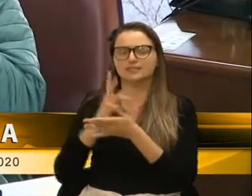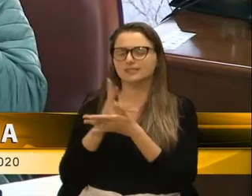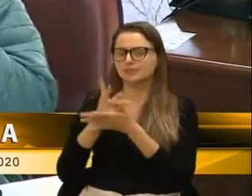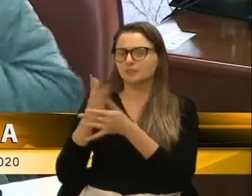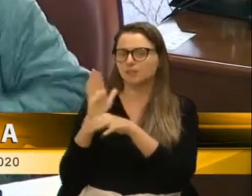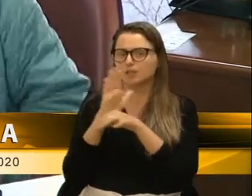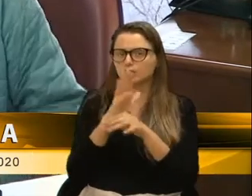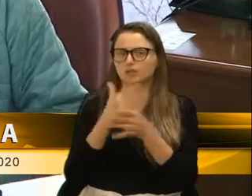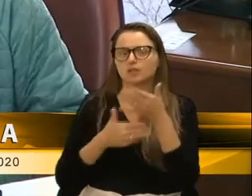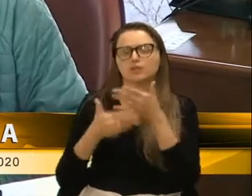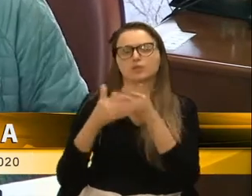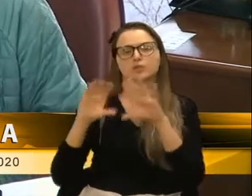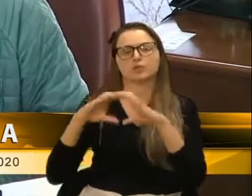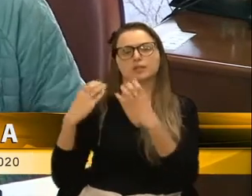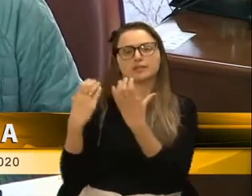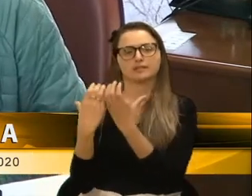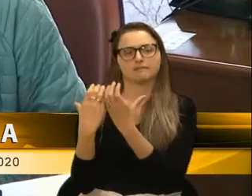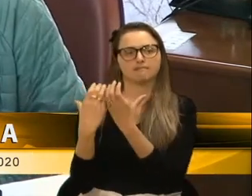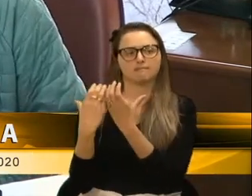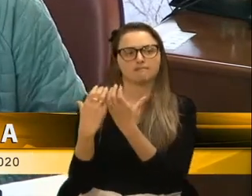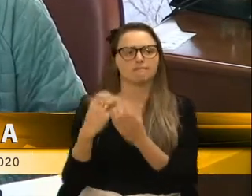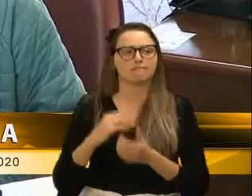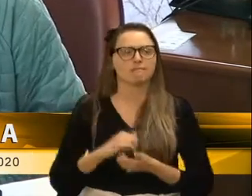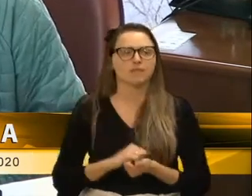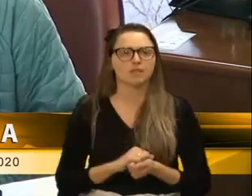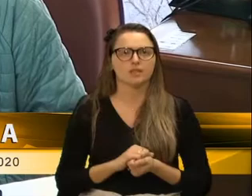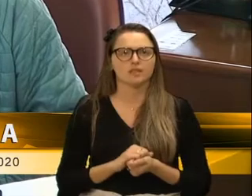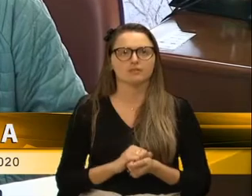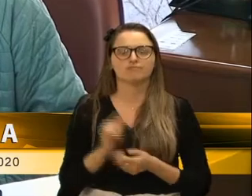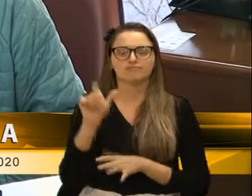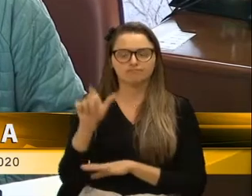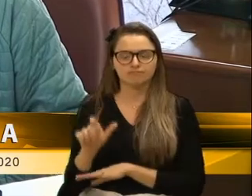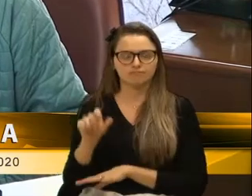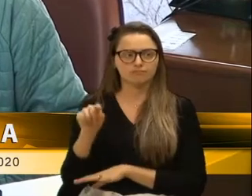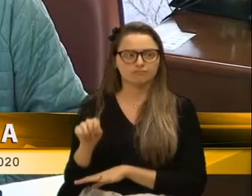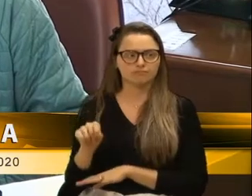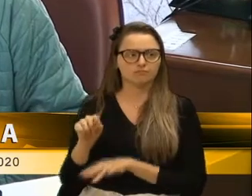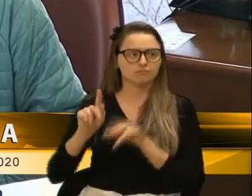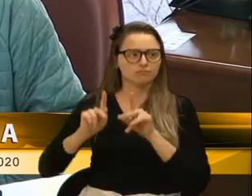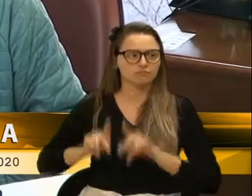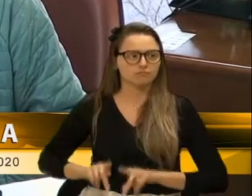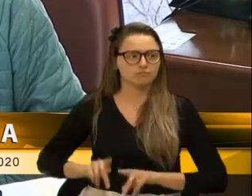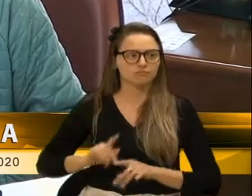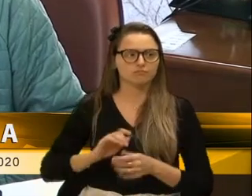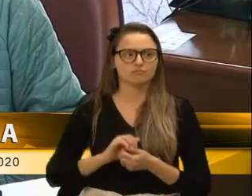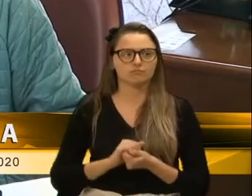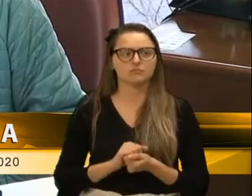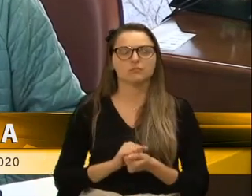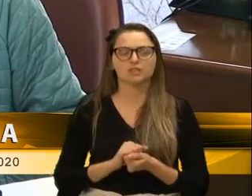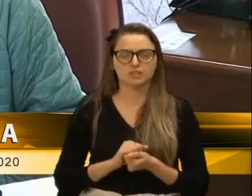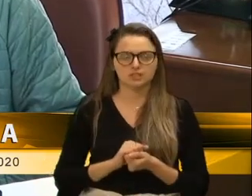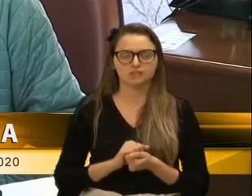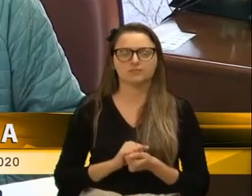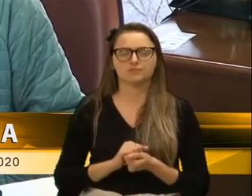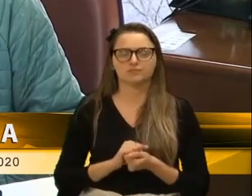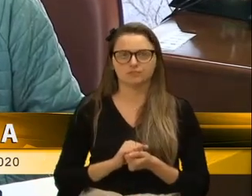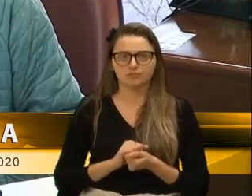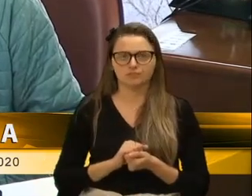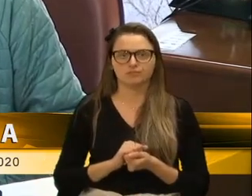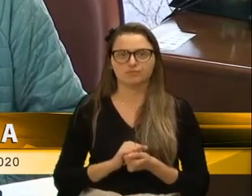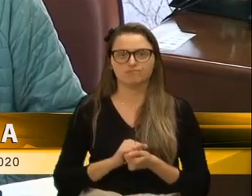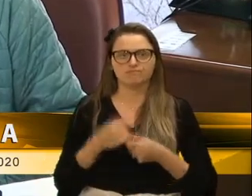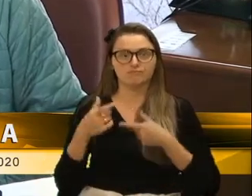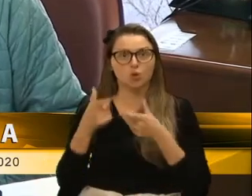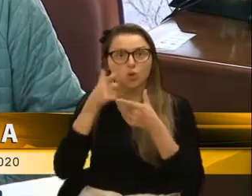comunidade. Então, acho que uma pessoa que, apesar de estar com uma doença de